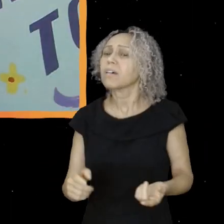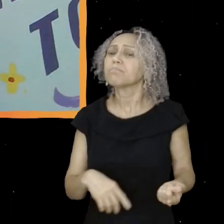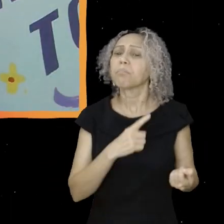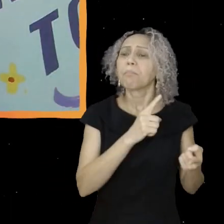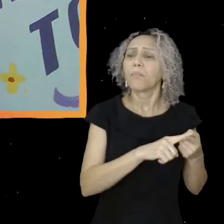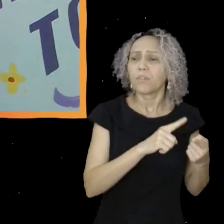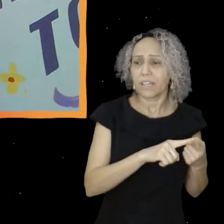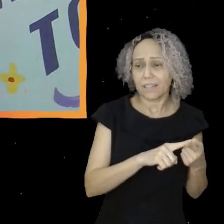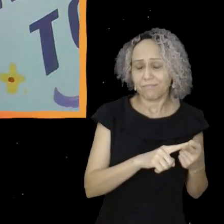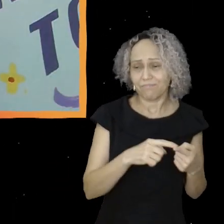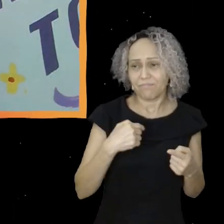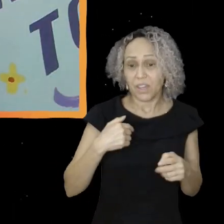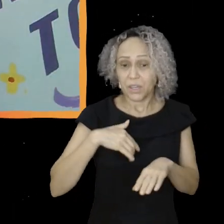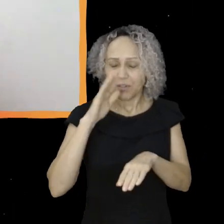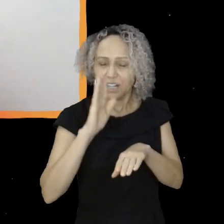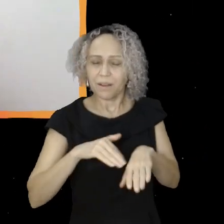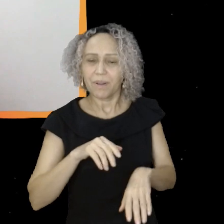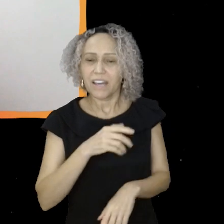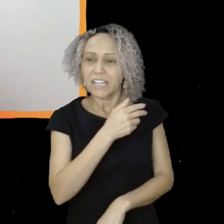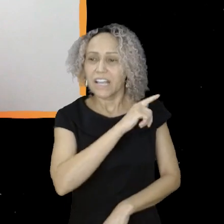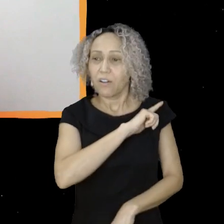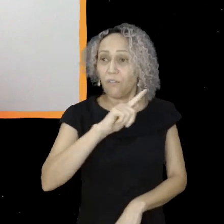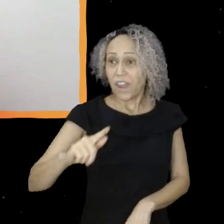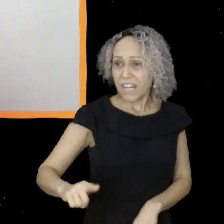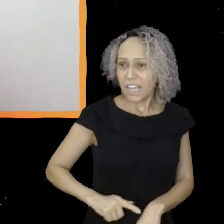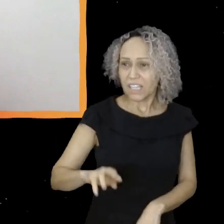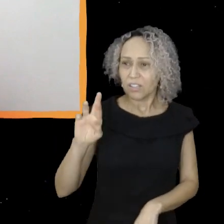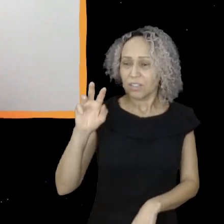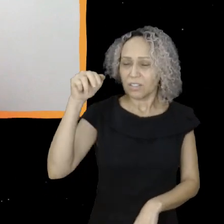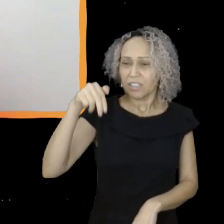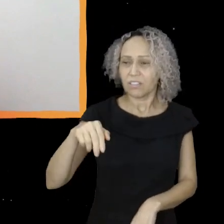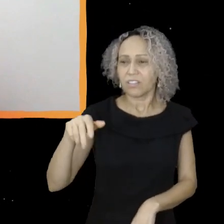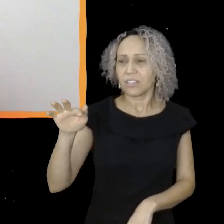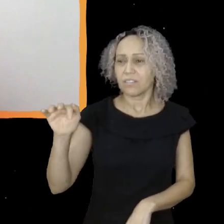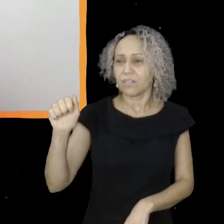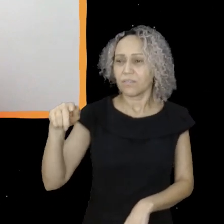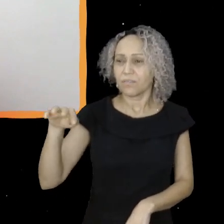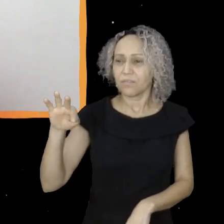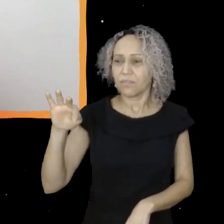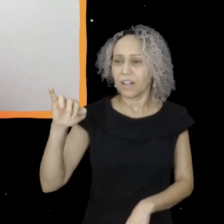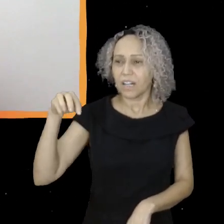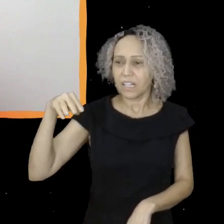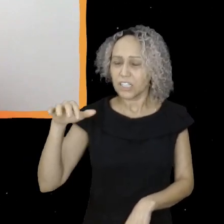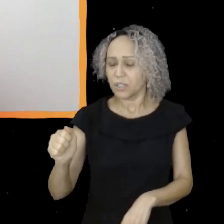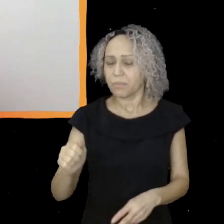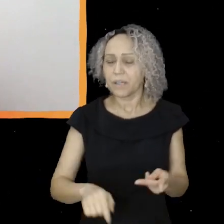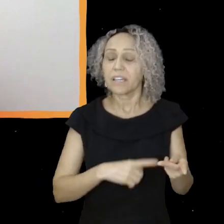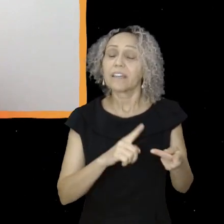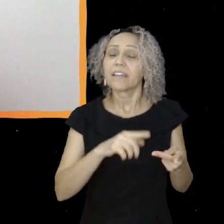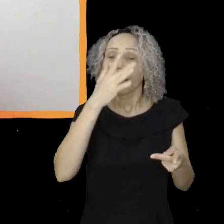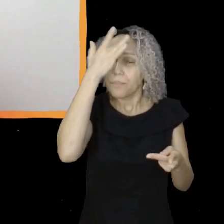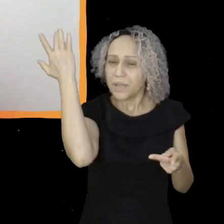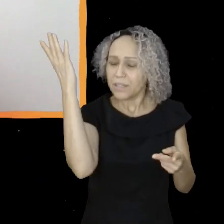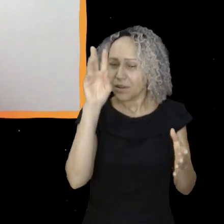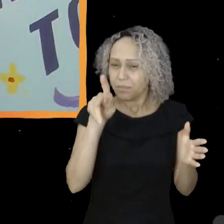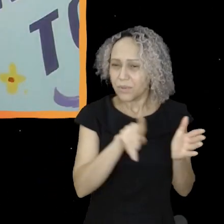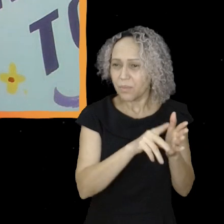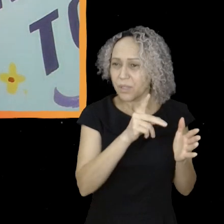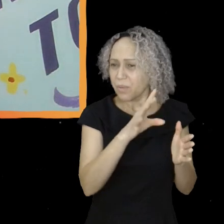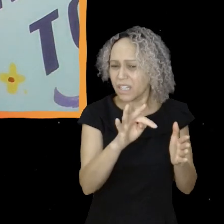mas se o tema é educação, eu chamaria a Fátima Bezerra. E quem do PT você gostaria de ter uma amizade no nível dividir o lanche no recreio,